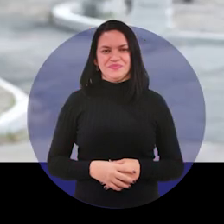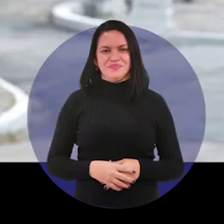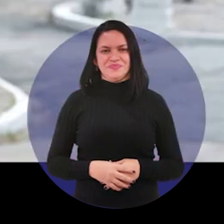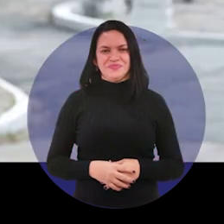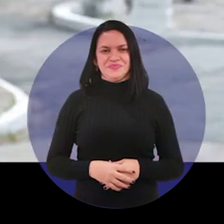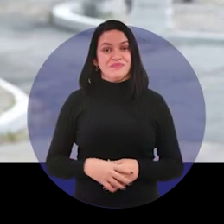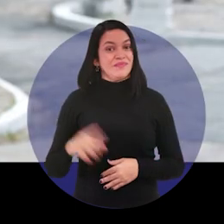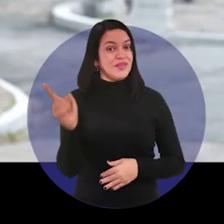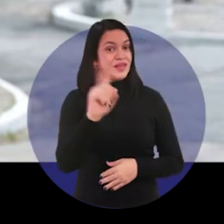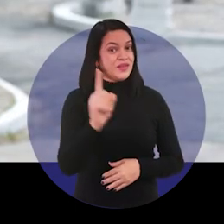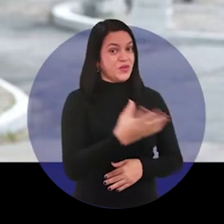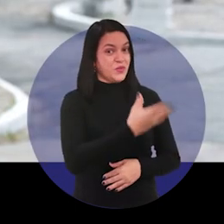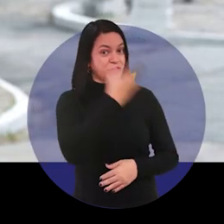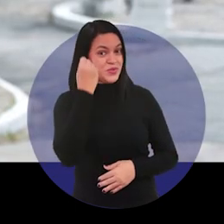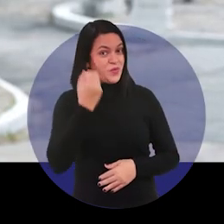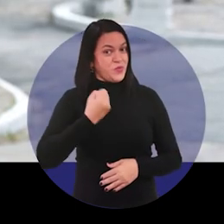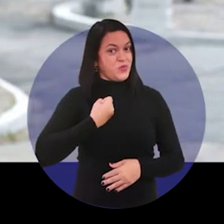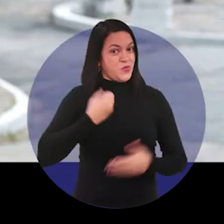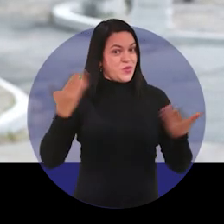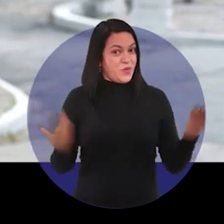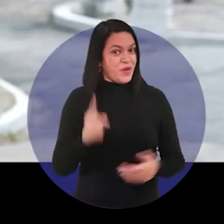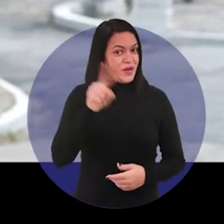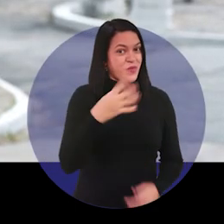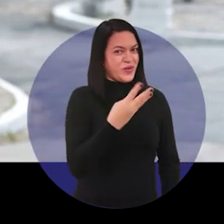E não esqueçam, meu número agora é 400.